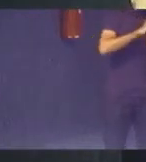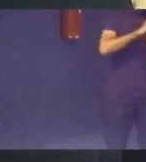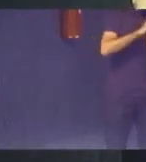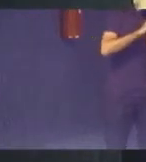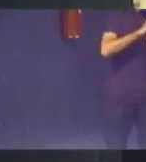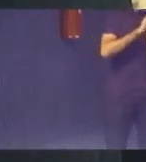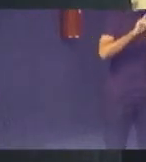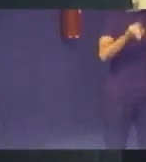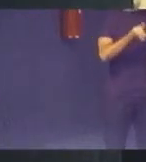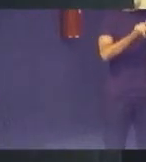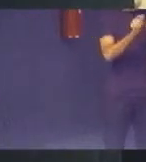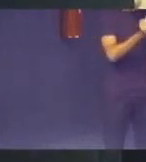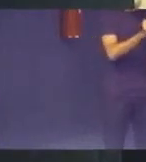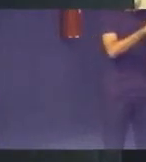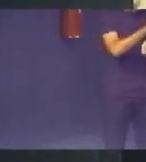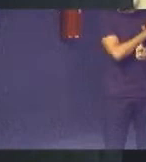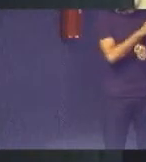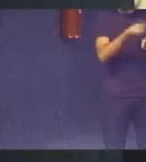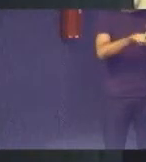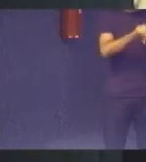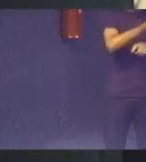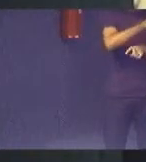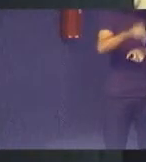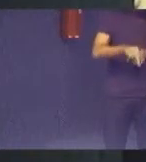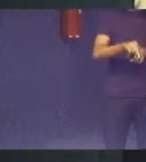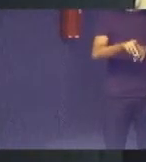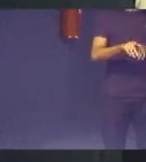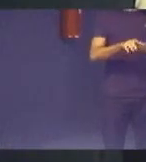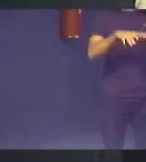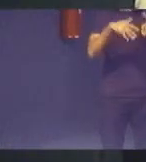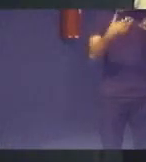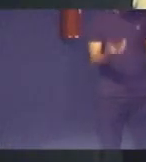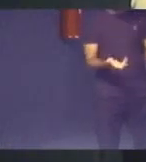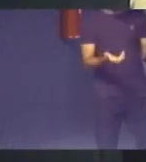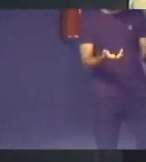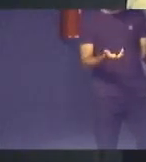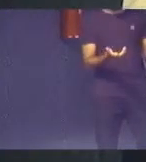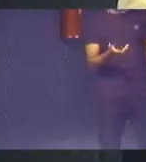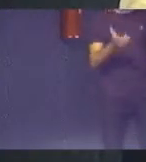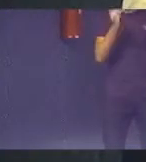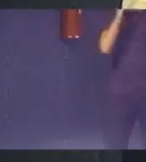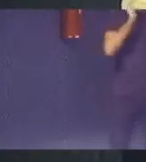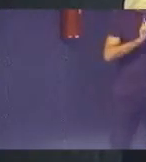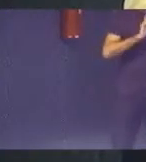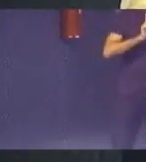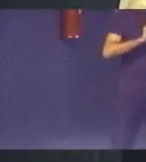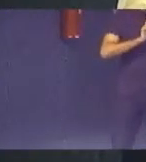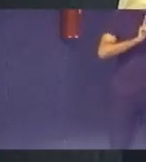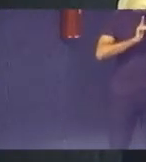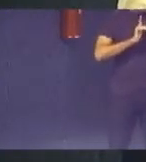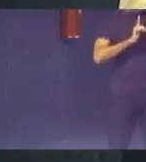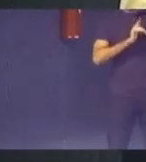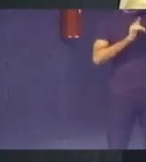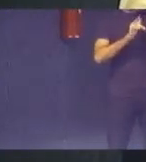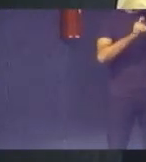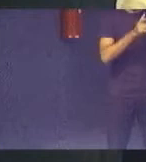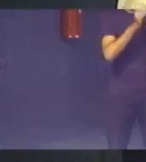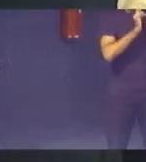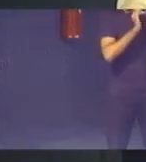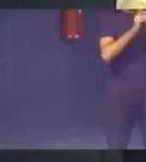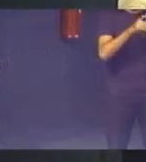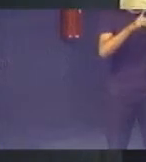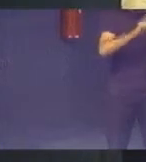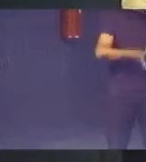com professores e ali a partir do momento que conseguíamos uma conciliação fosse um divórcio